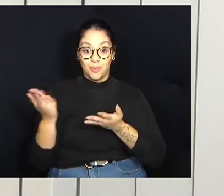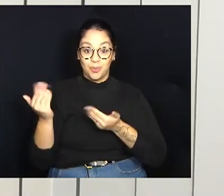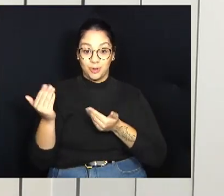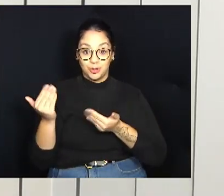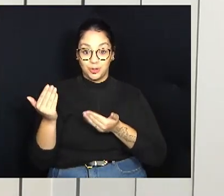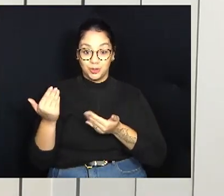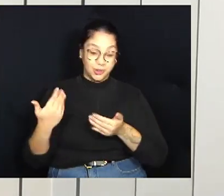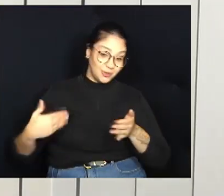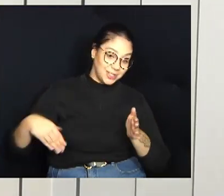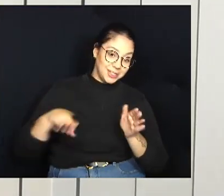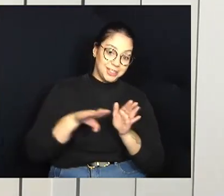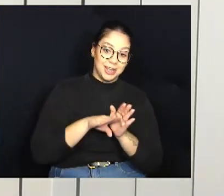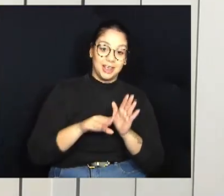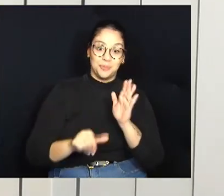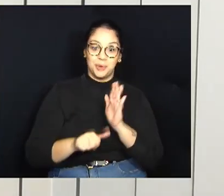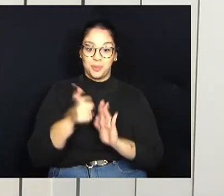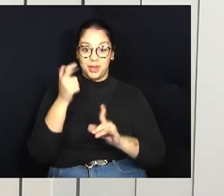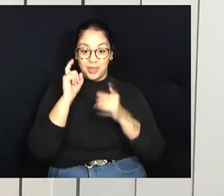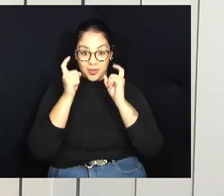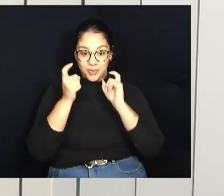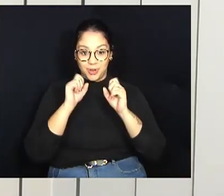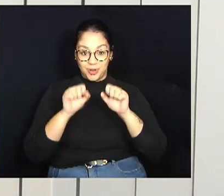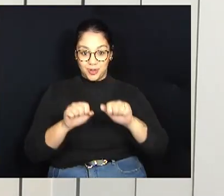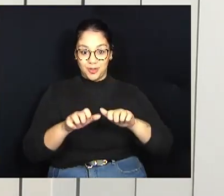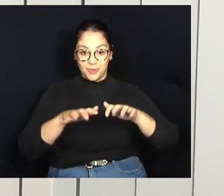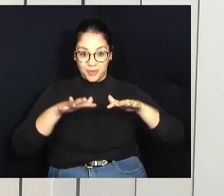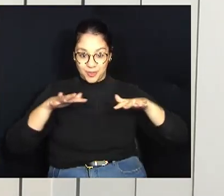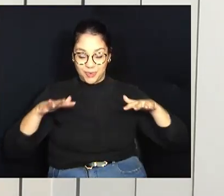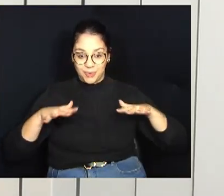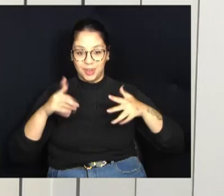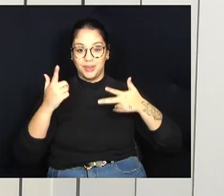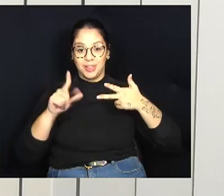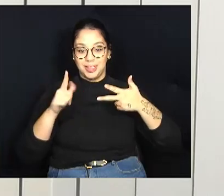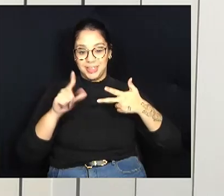primeira reunião do Parlamento, aqui no Plenário do Legislativo.